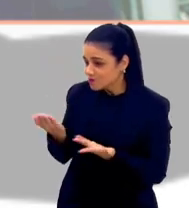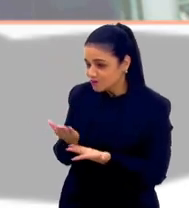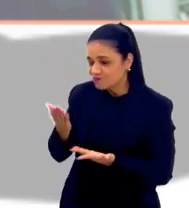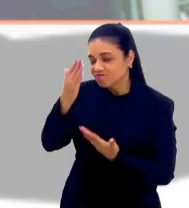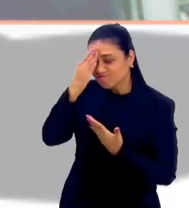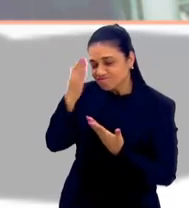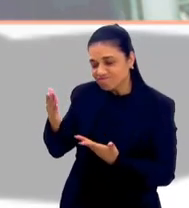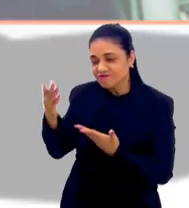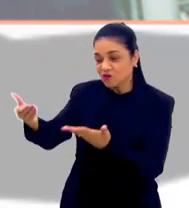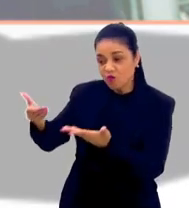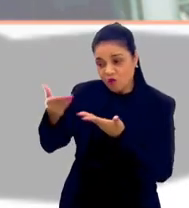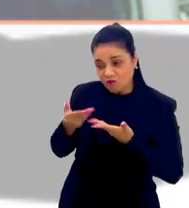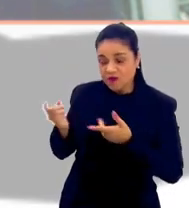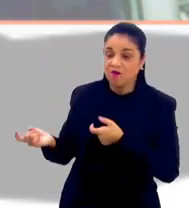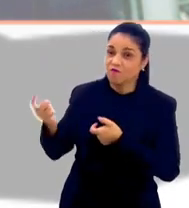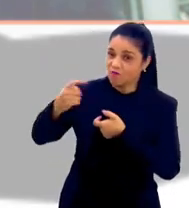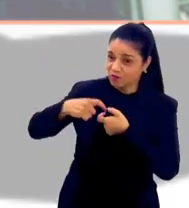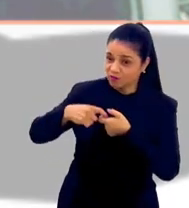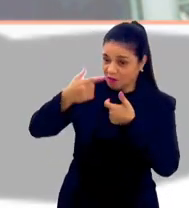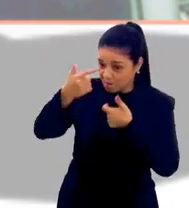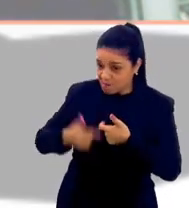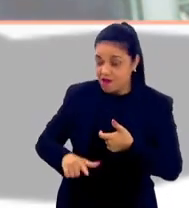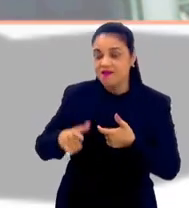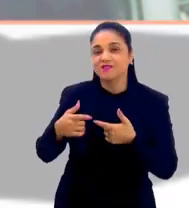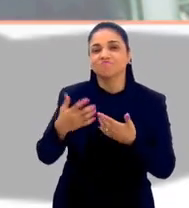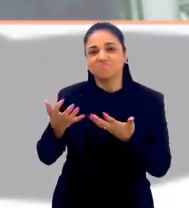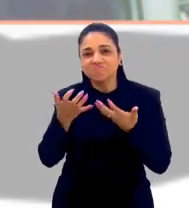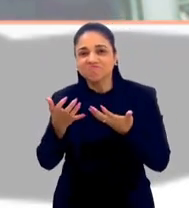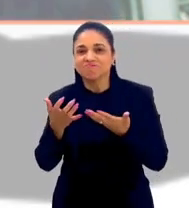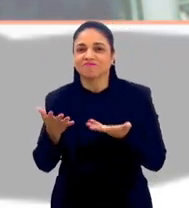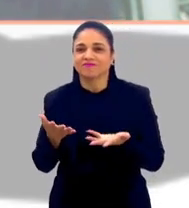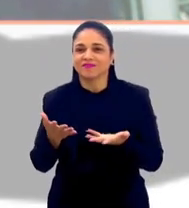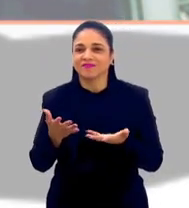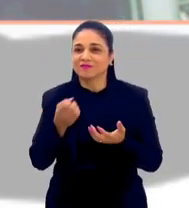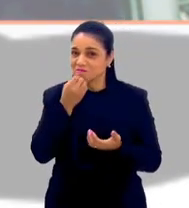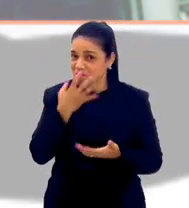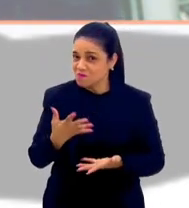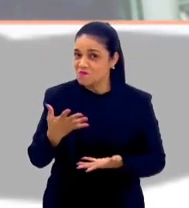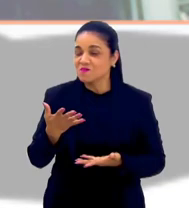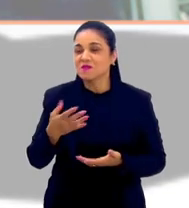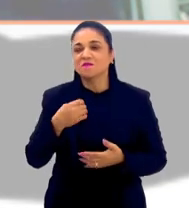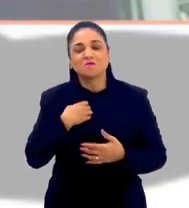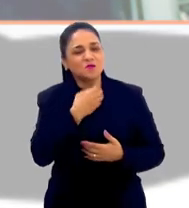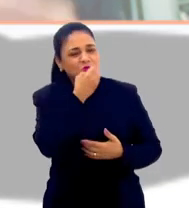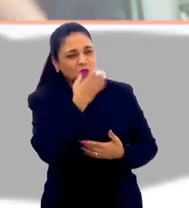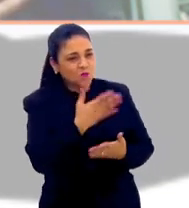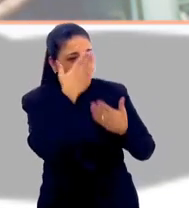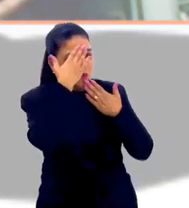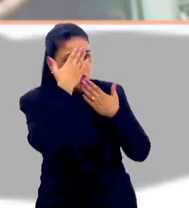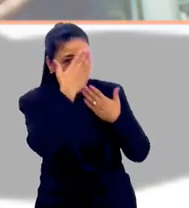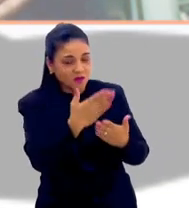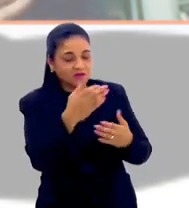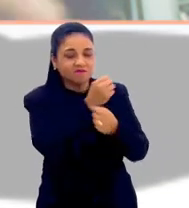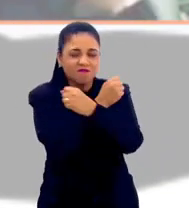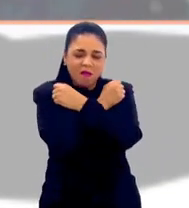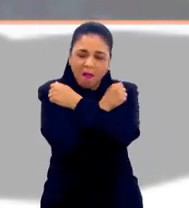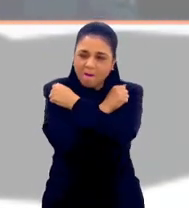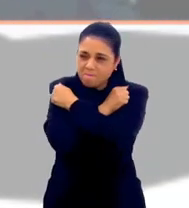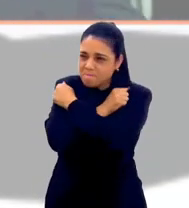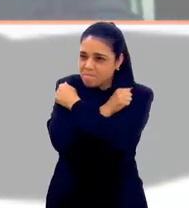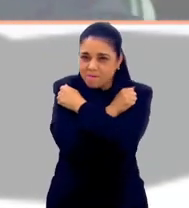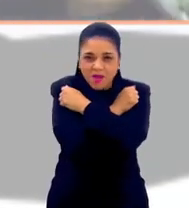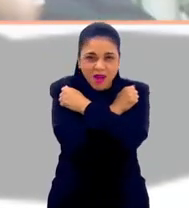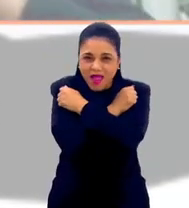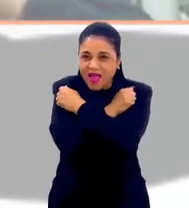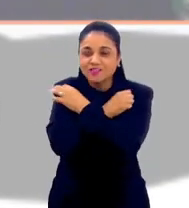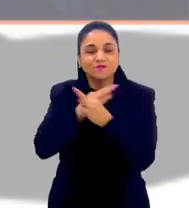que está convidadíssima para voltar aqui, sempre que quiser. Tá bom? Muito bom, muito obrigada, um grande abraço para todos,